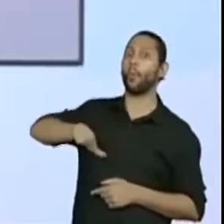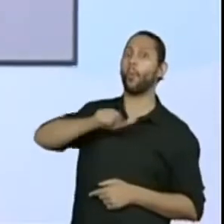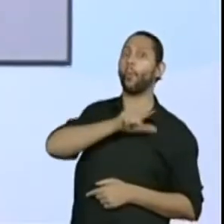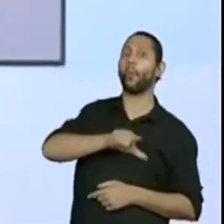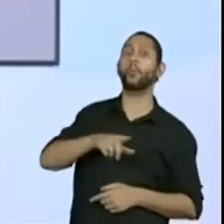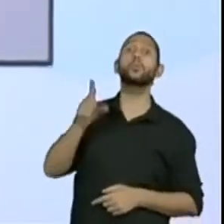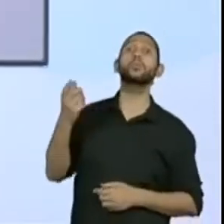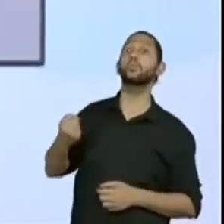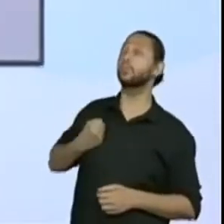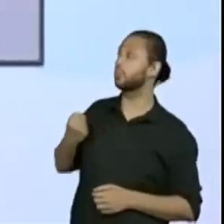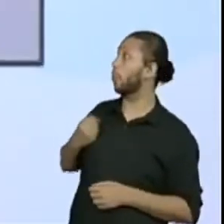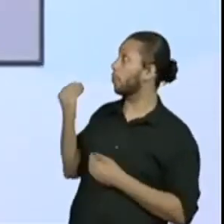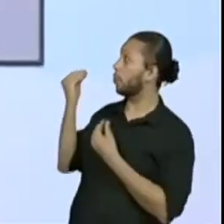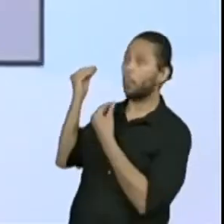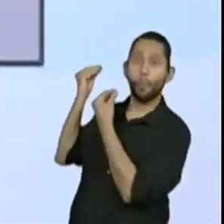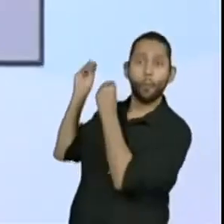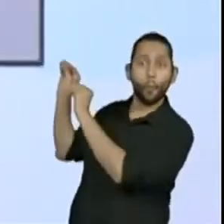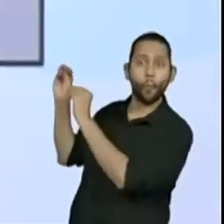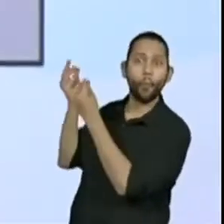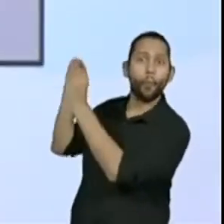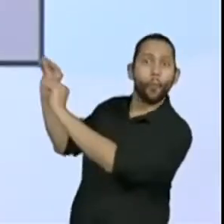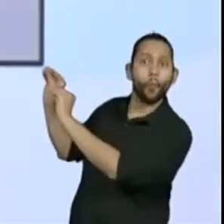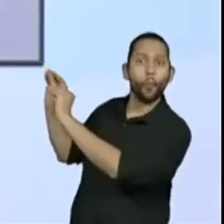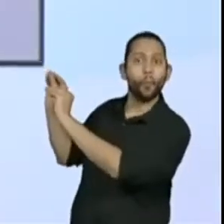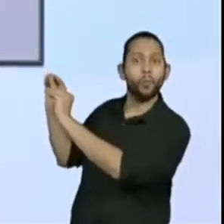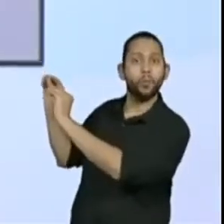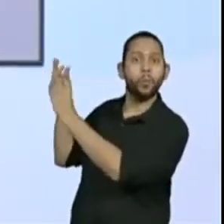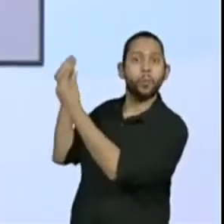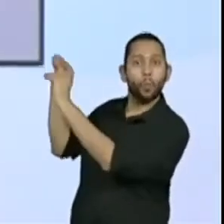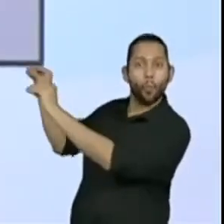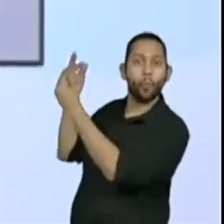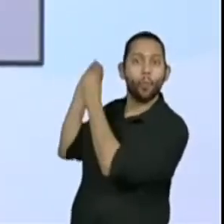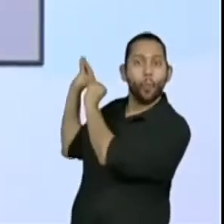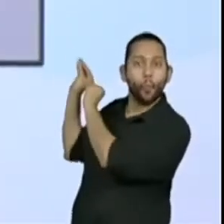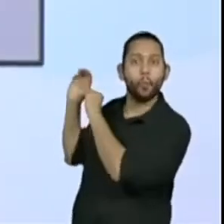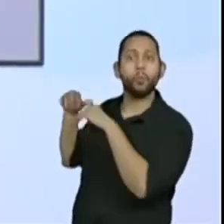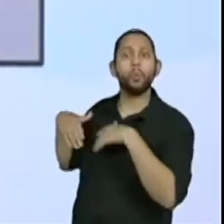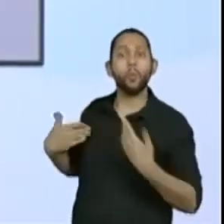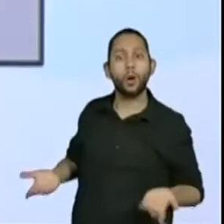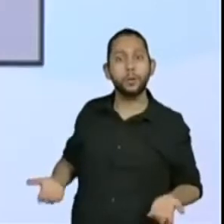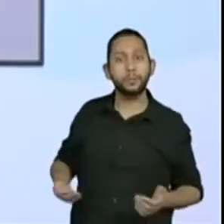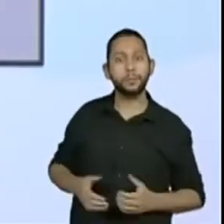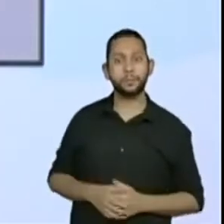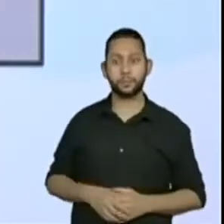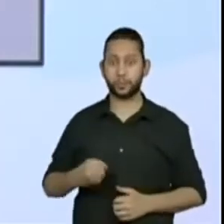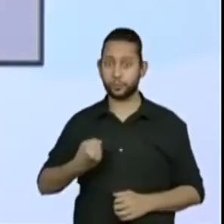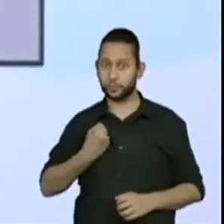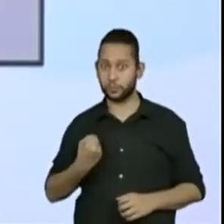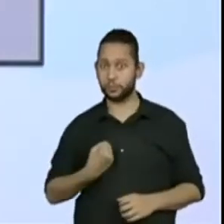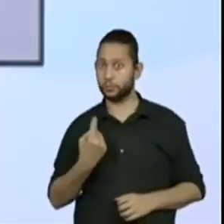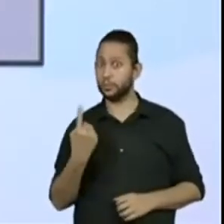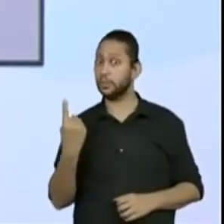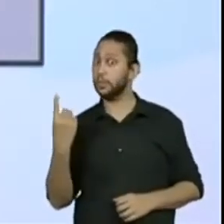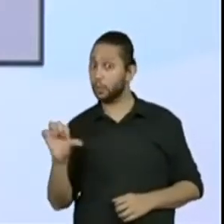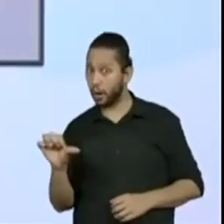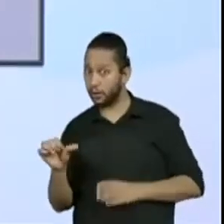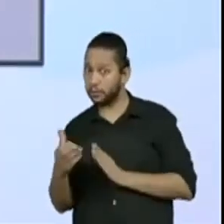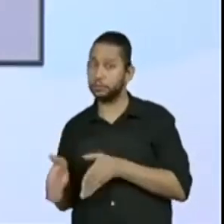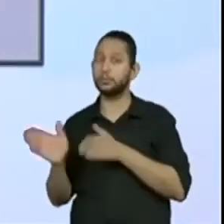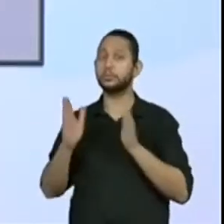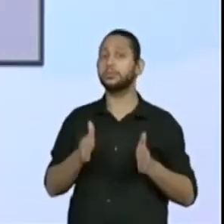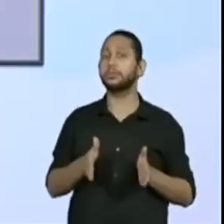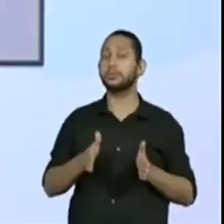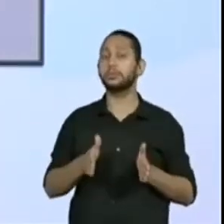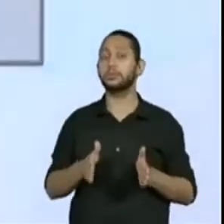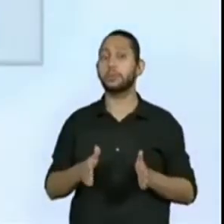E agora? Eu quero os dois próximos. Digam para mim. 19 e quais seriam os dois próximos? Quem